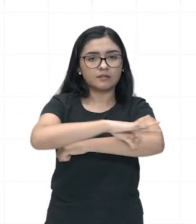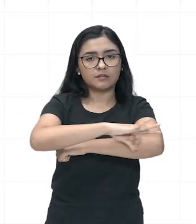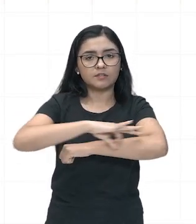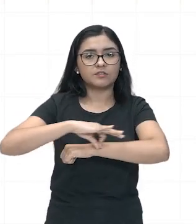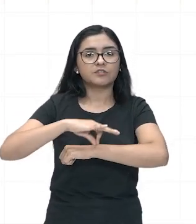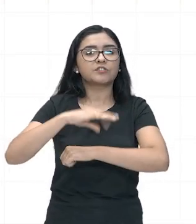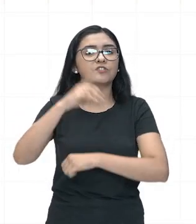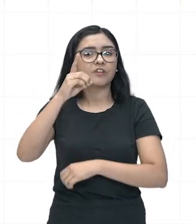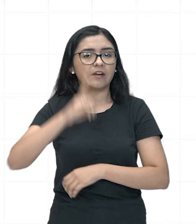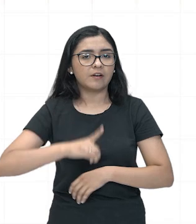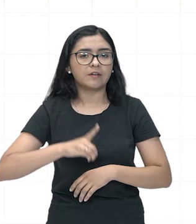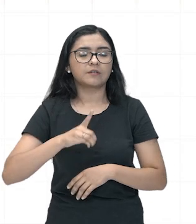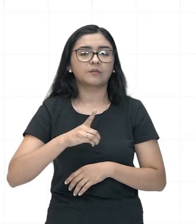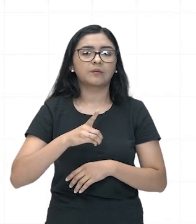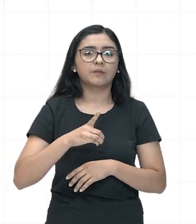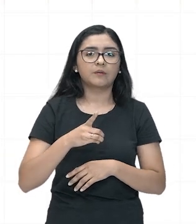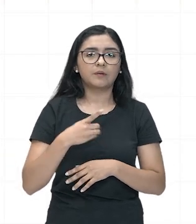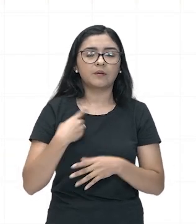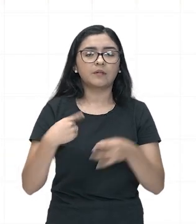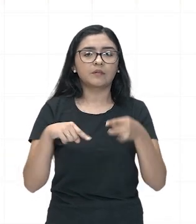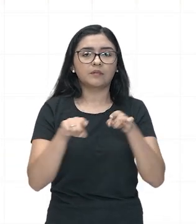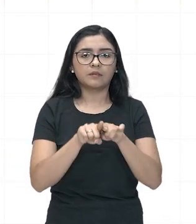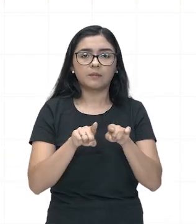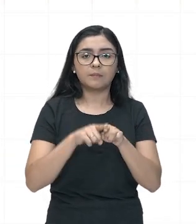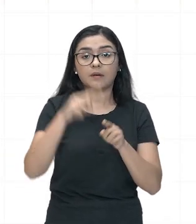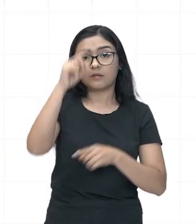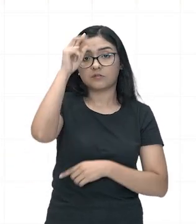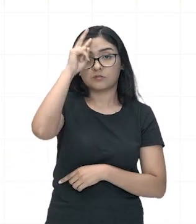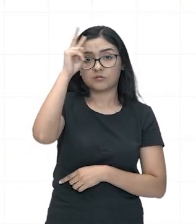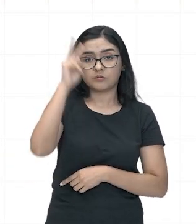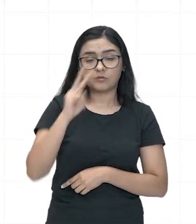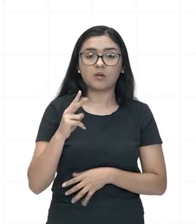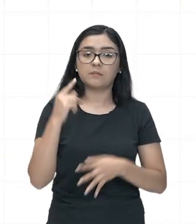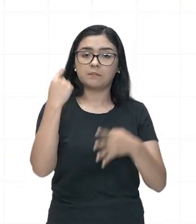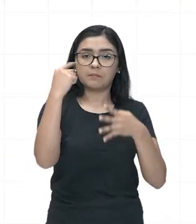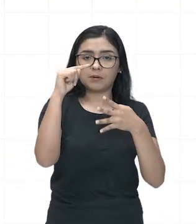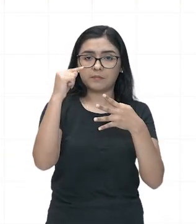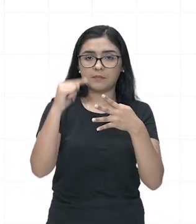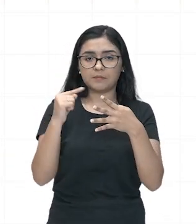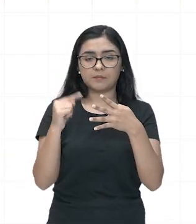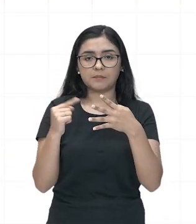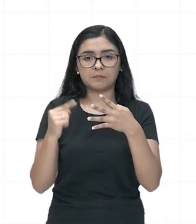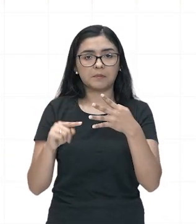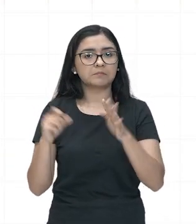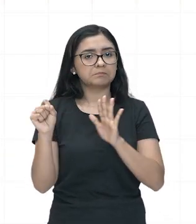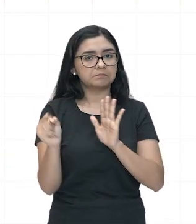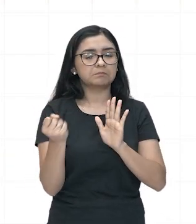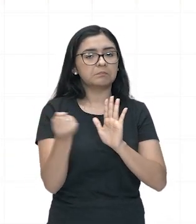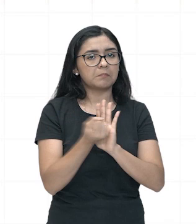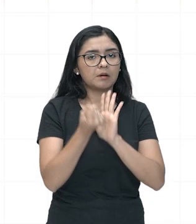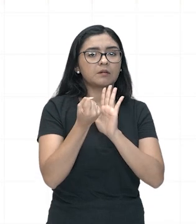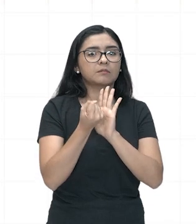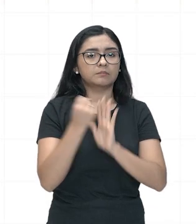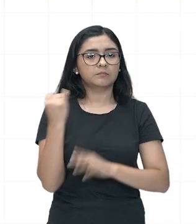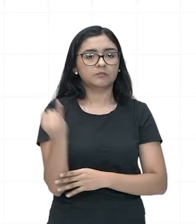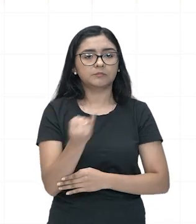direito, história e entre outros. E esse legado é particularmente